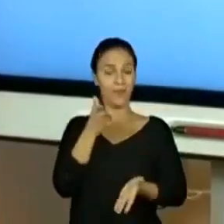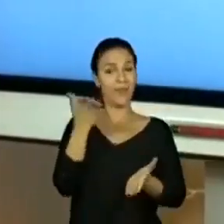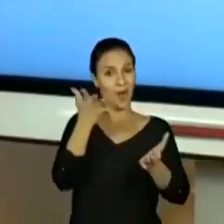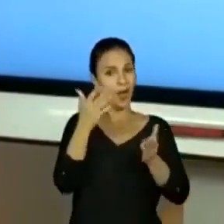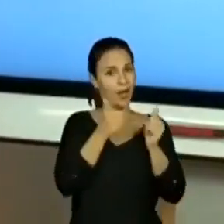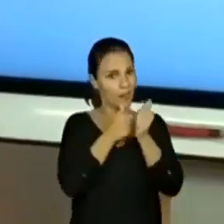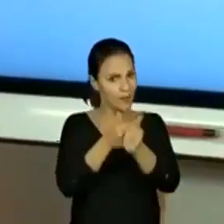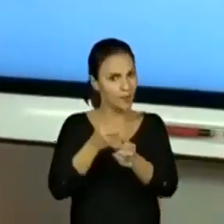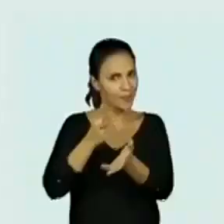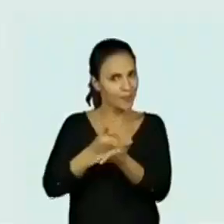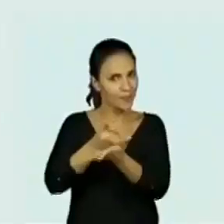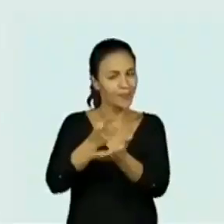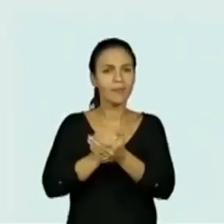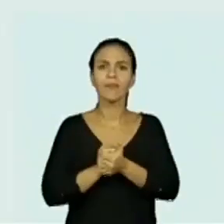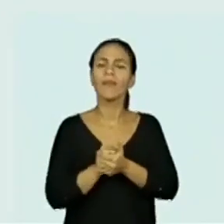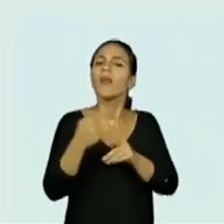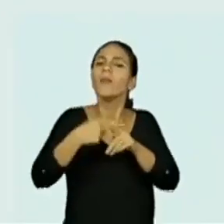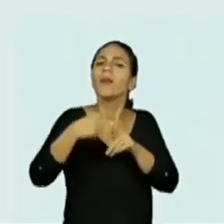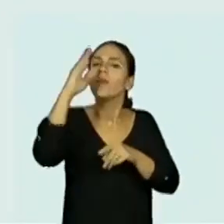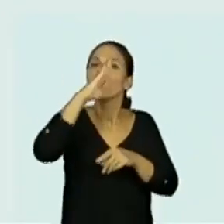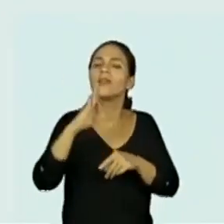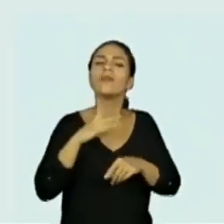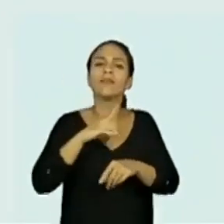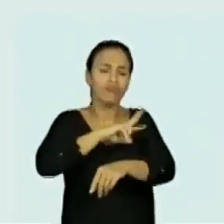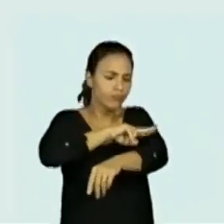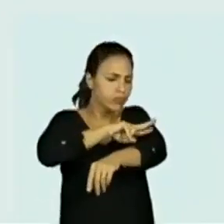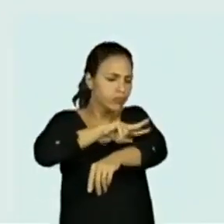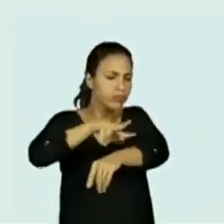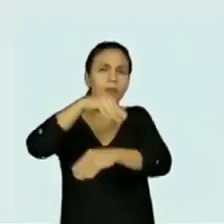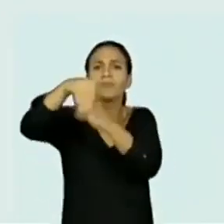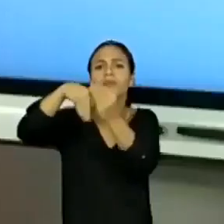aqui. Por que o Brasil apresenta uma grande miscigenação?